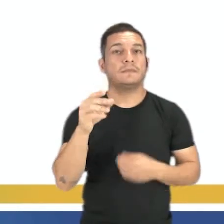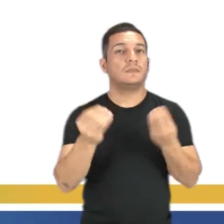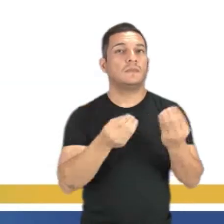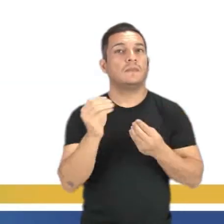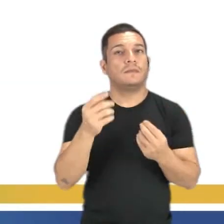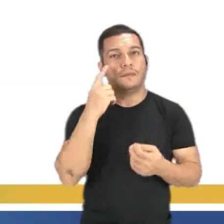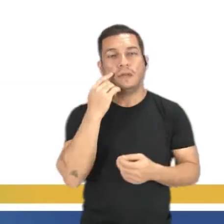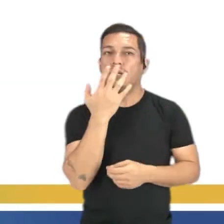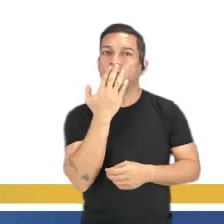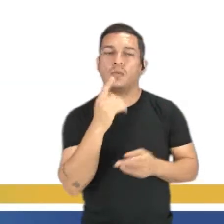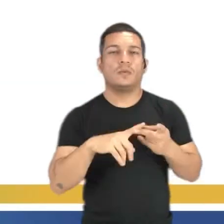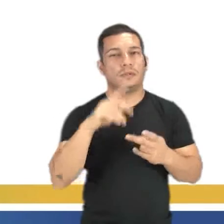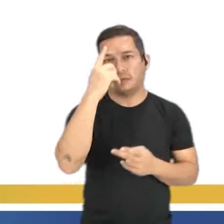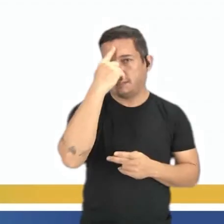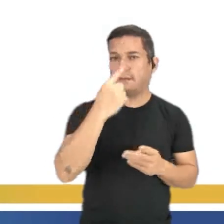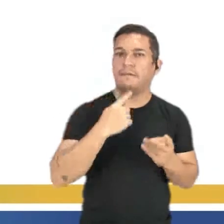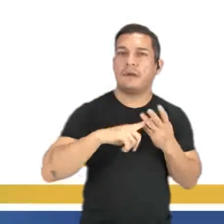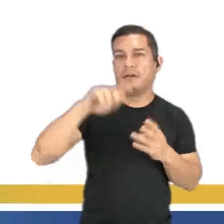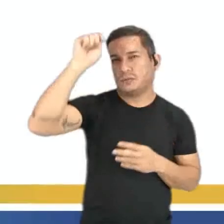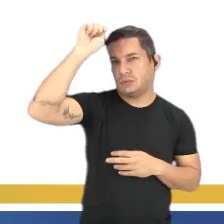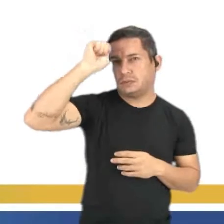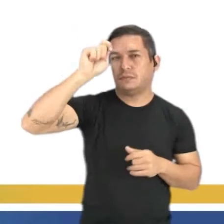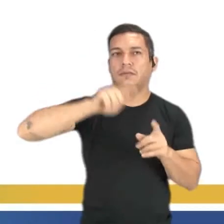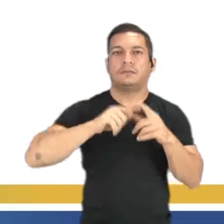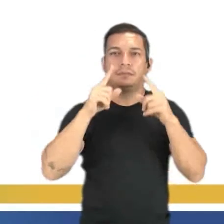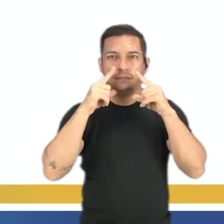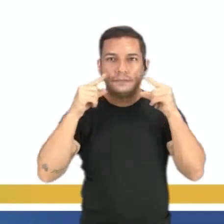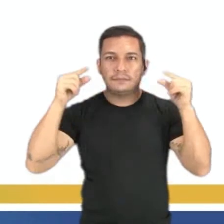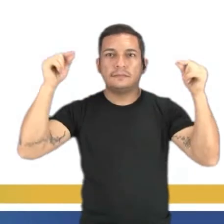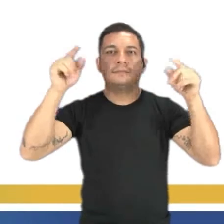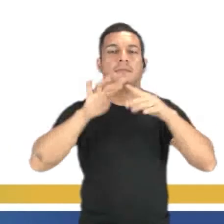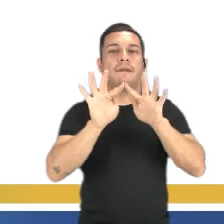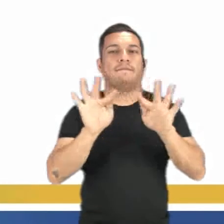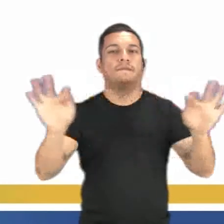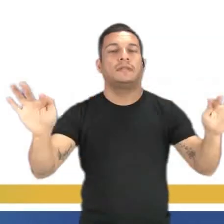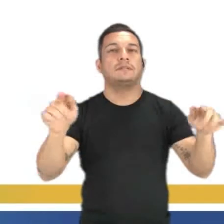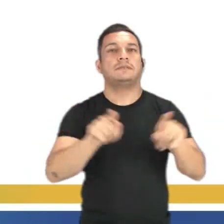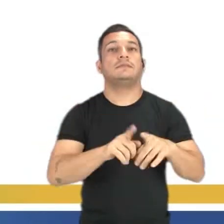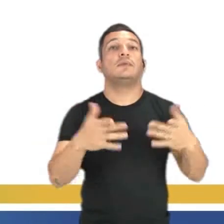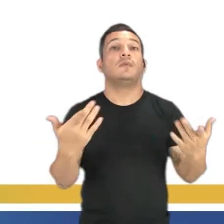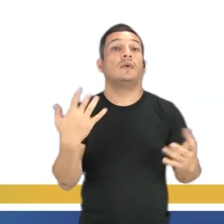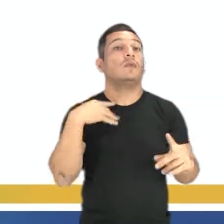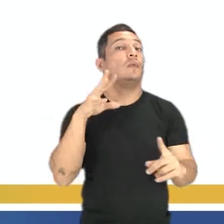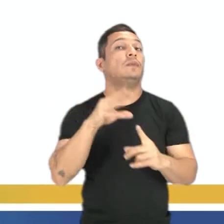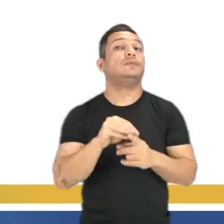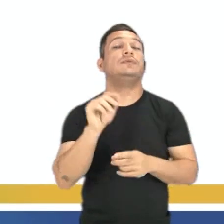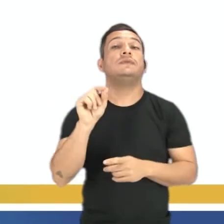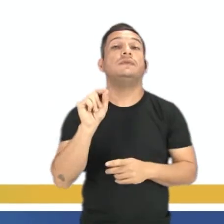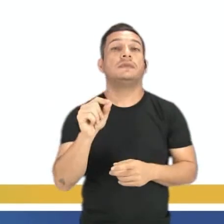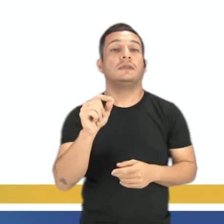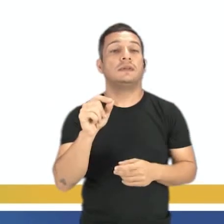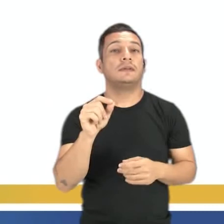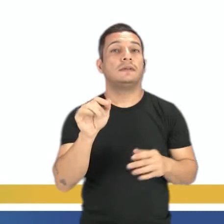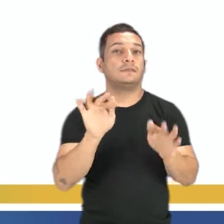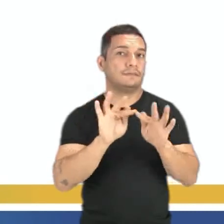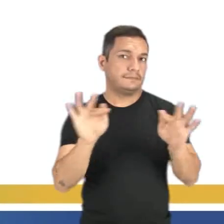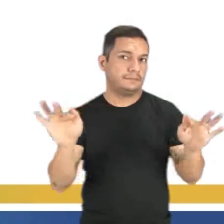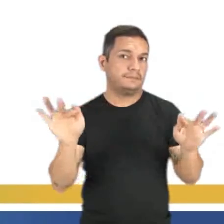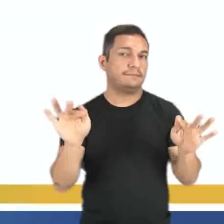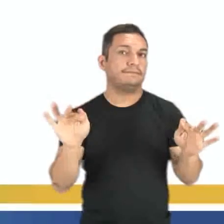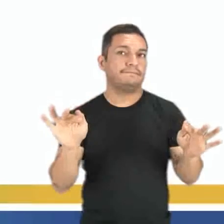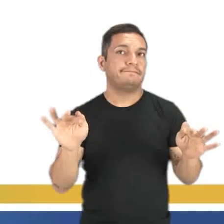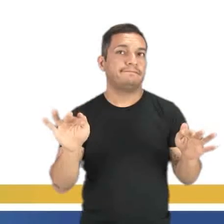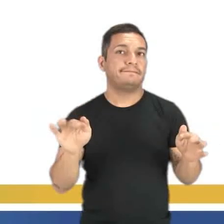imagem, o chapéu, a representação do bigode, a frase. Qual é a intenção, gente? Já expliquei para